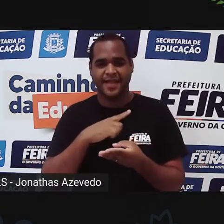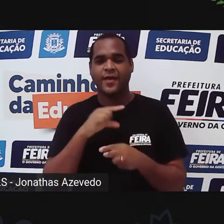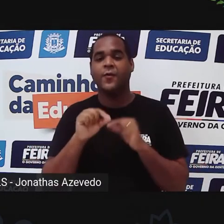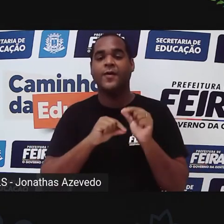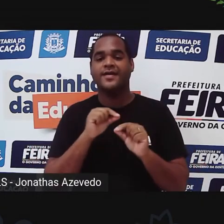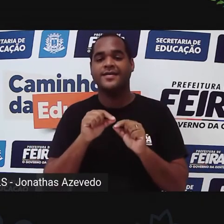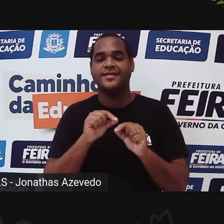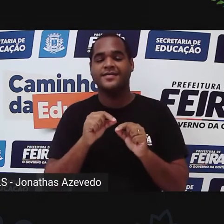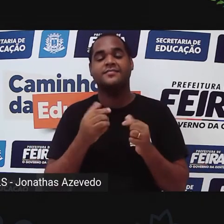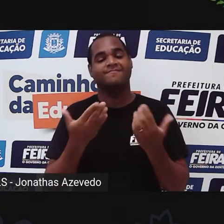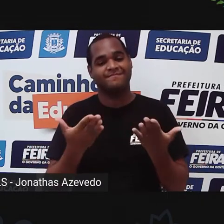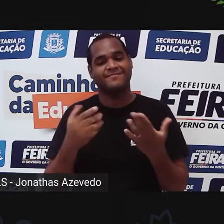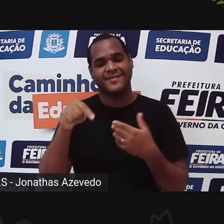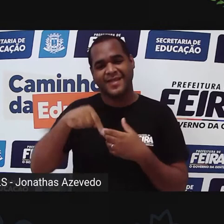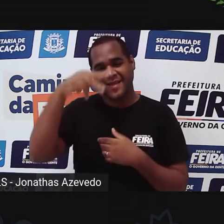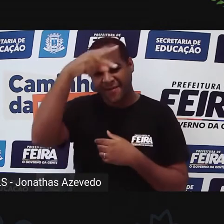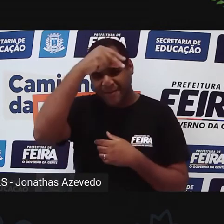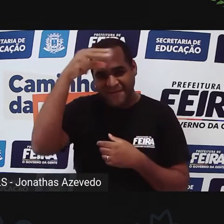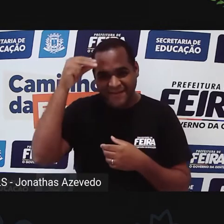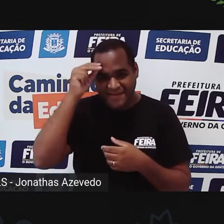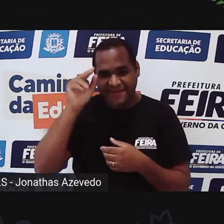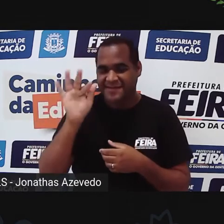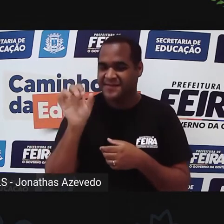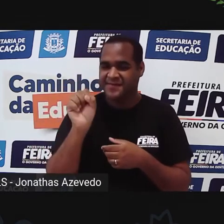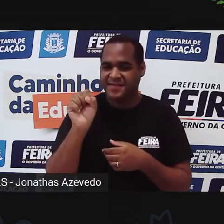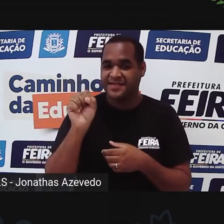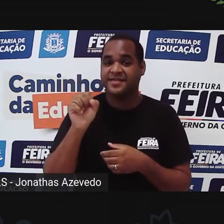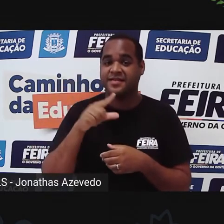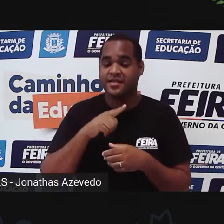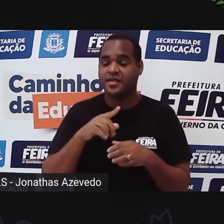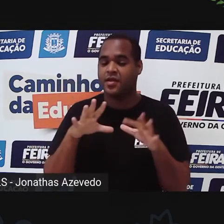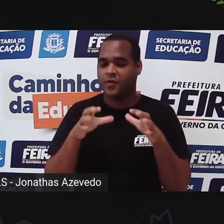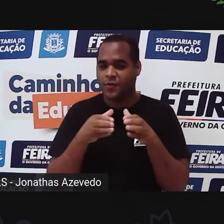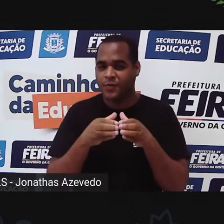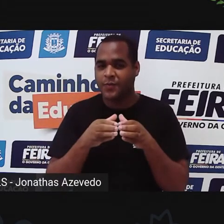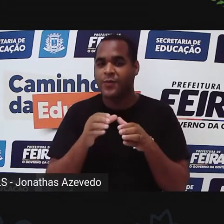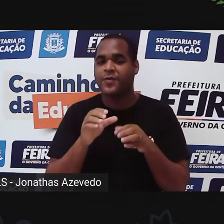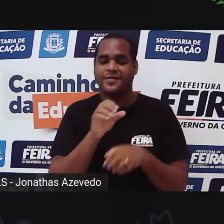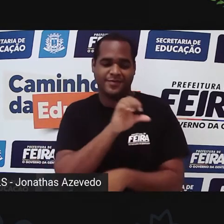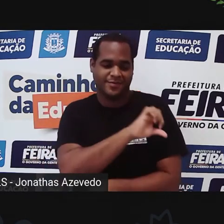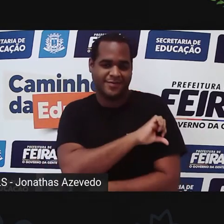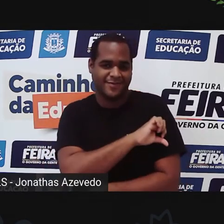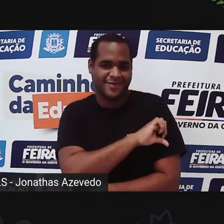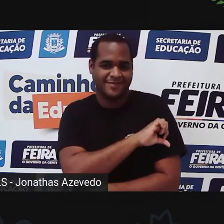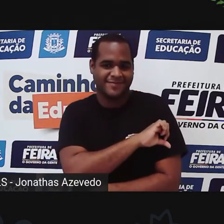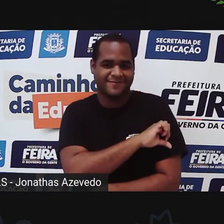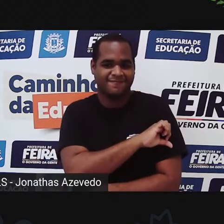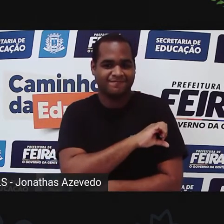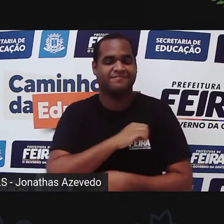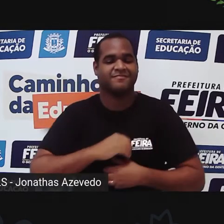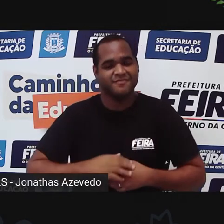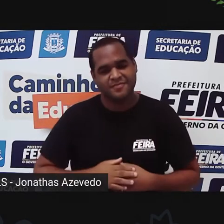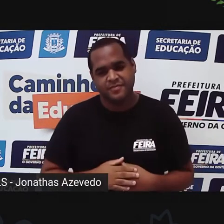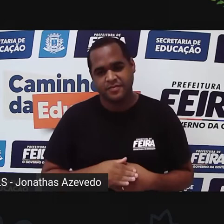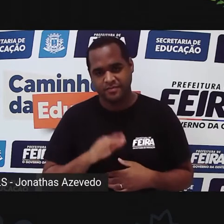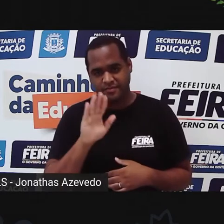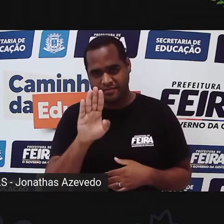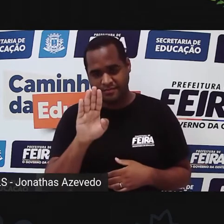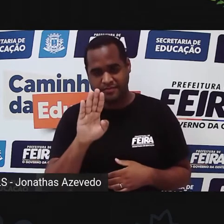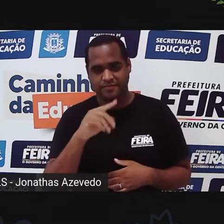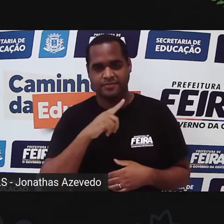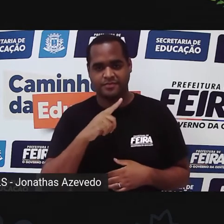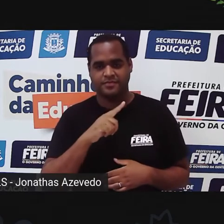da nossa rede de ensino aqui das turmas de nono ano, tá? Mas é aula de